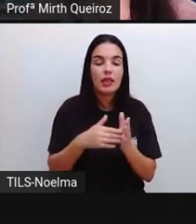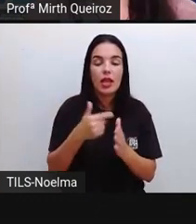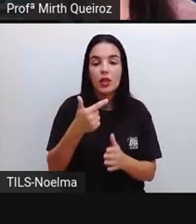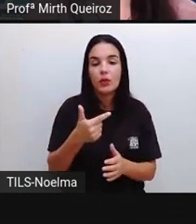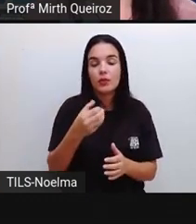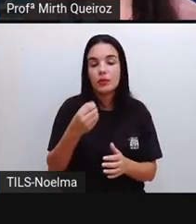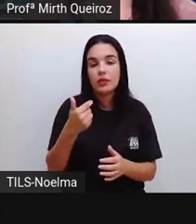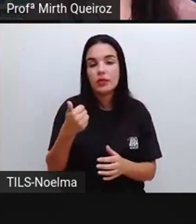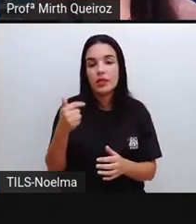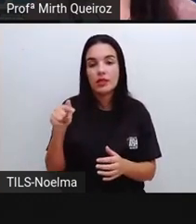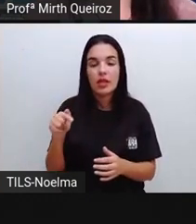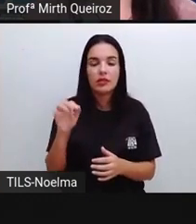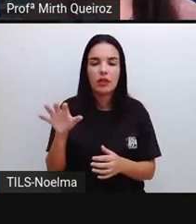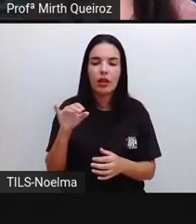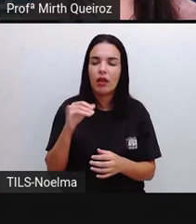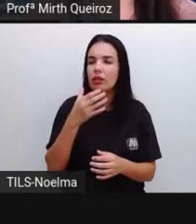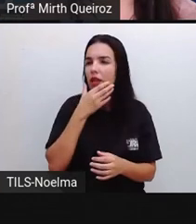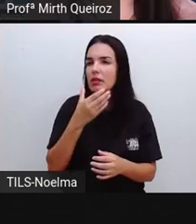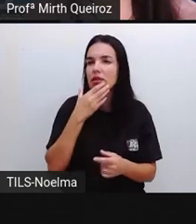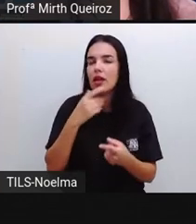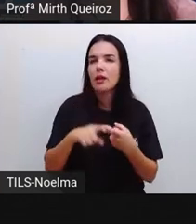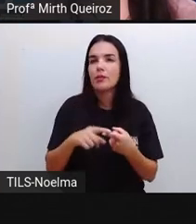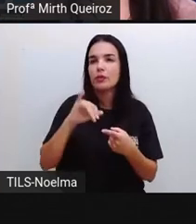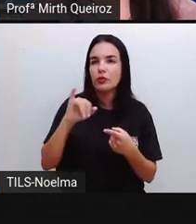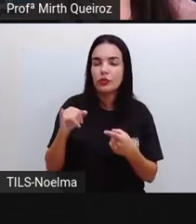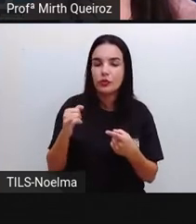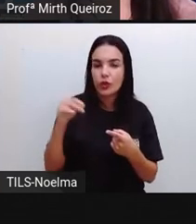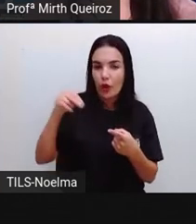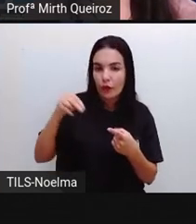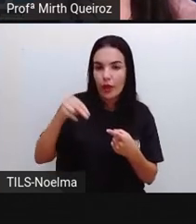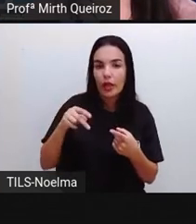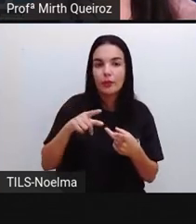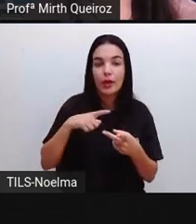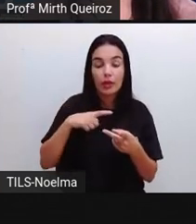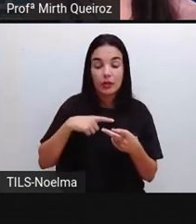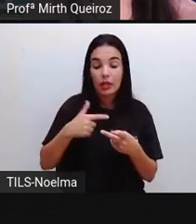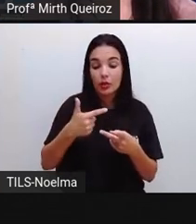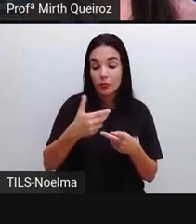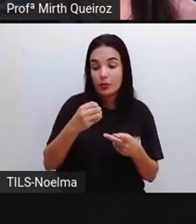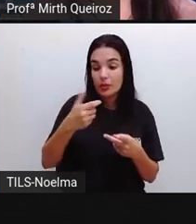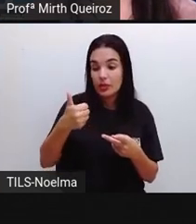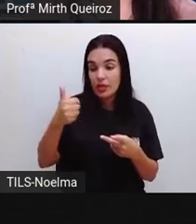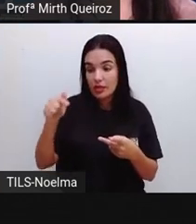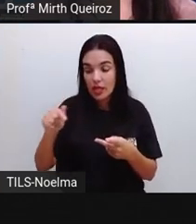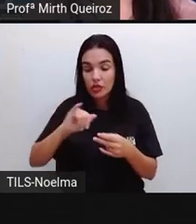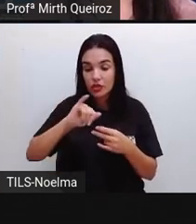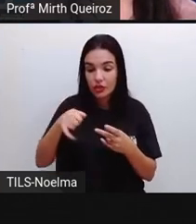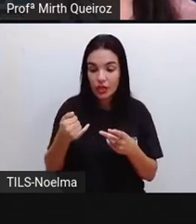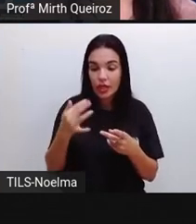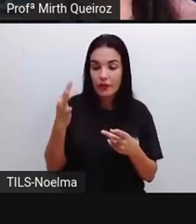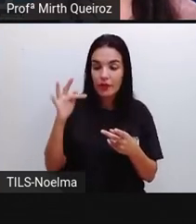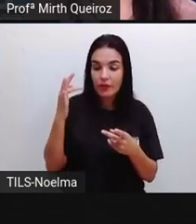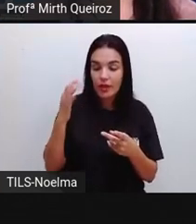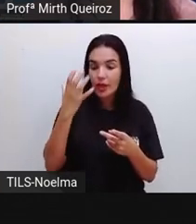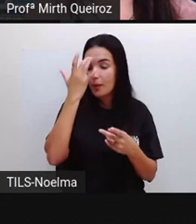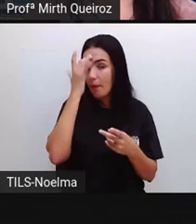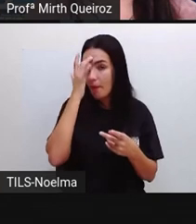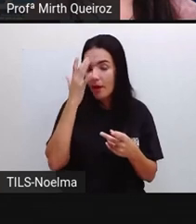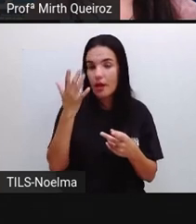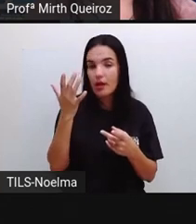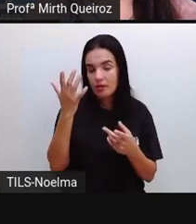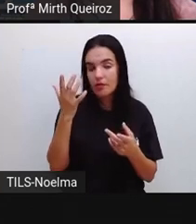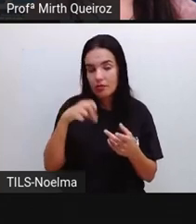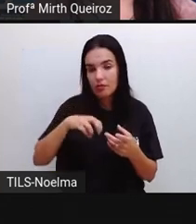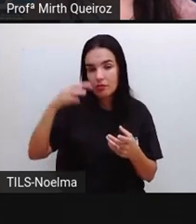o mês de novembro, dezembro de 2016, aí a gente tem aqui 2017, janeiro, fevereiro, março e